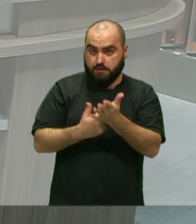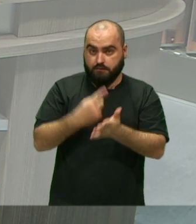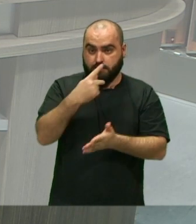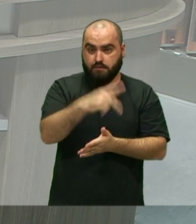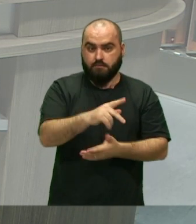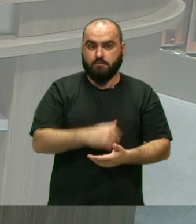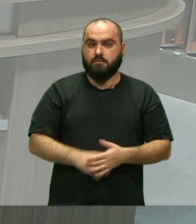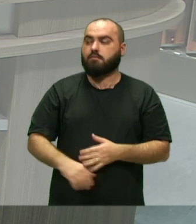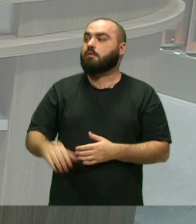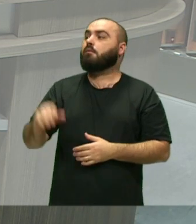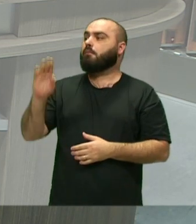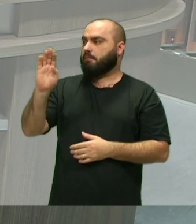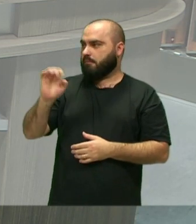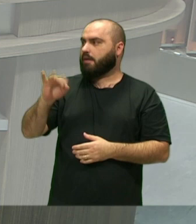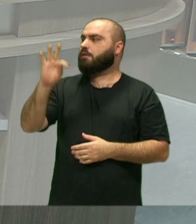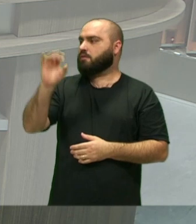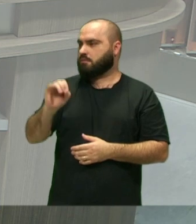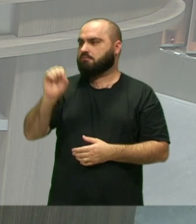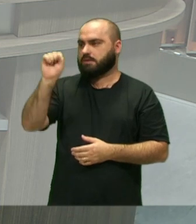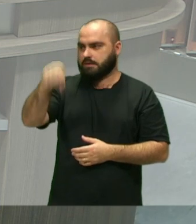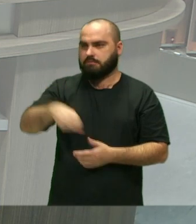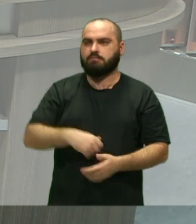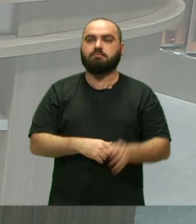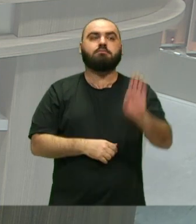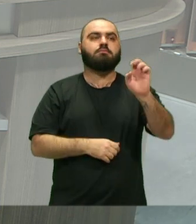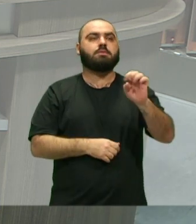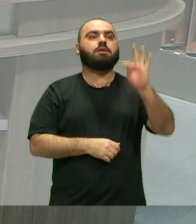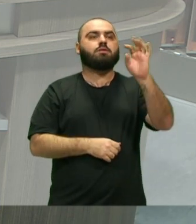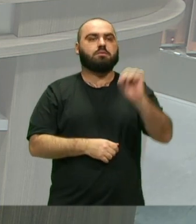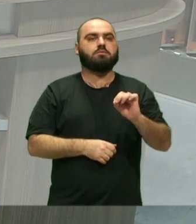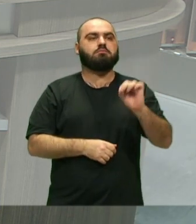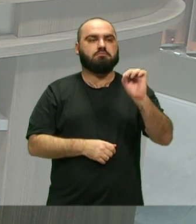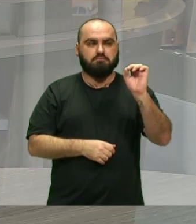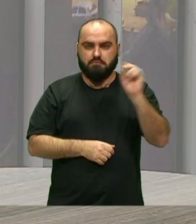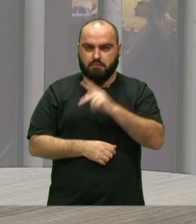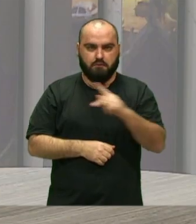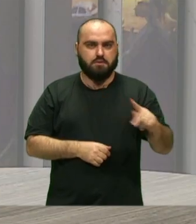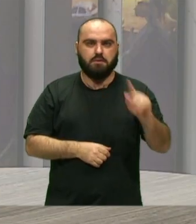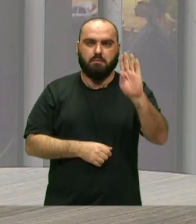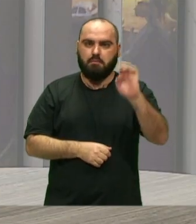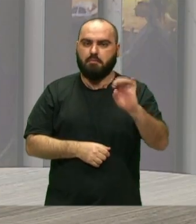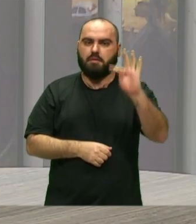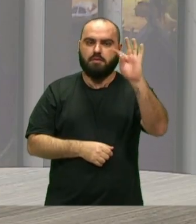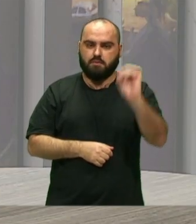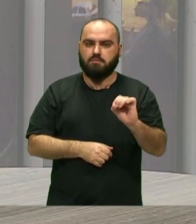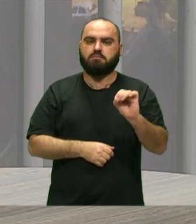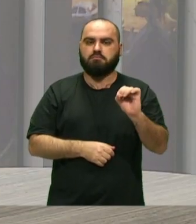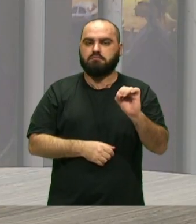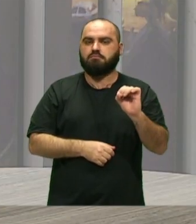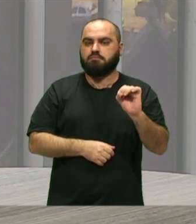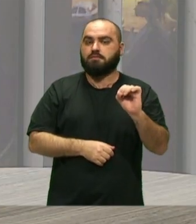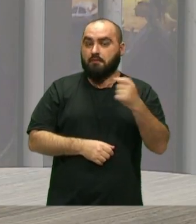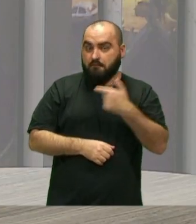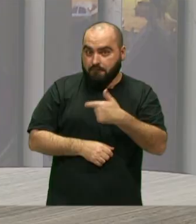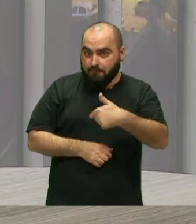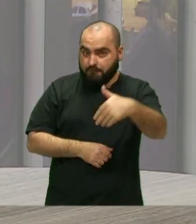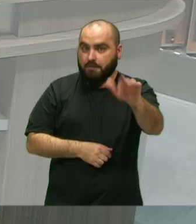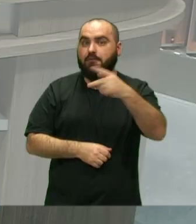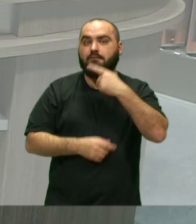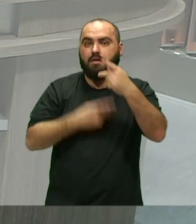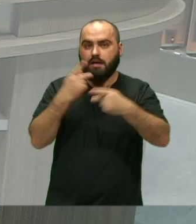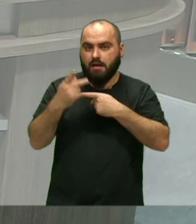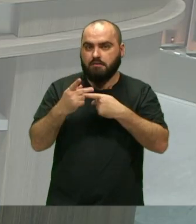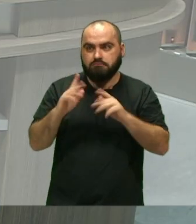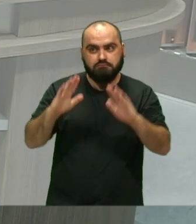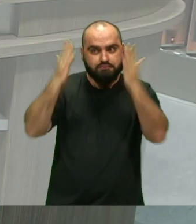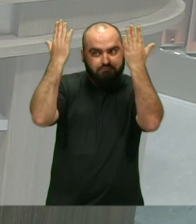professor Bento? O professor Bento A gente vai ter A mesa de abertura Com o professor Bento Também A mestra Nosso evento Que a gente logo Vai falar um pouco mais